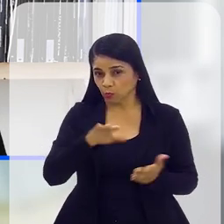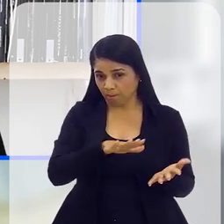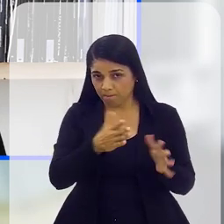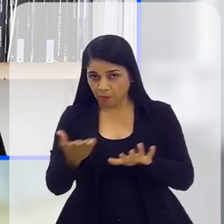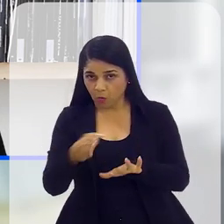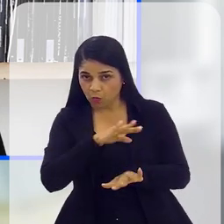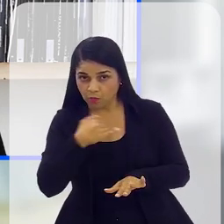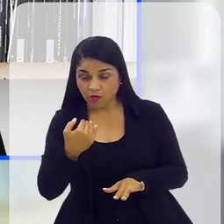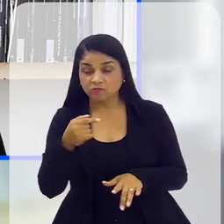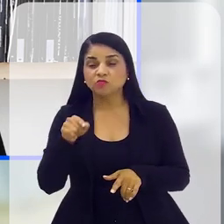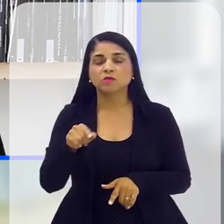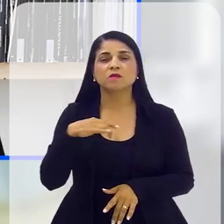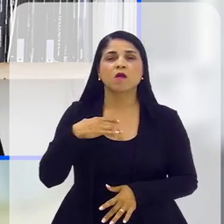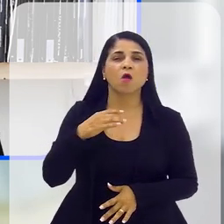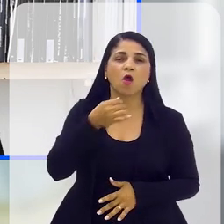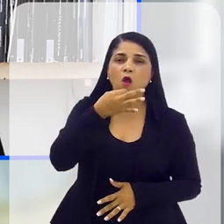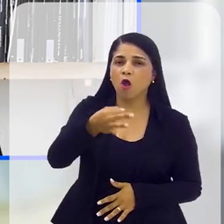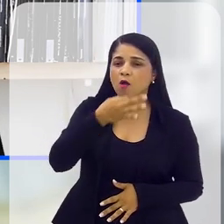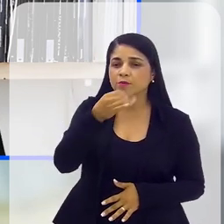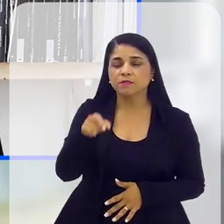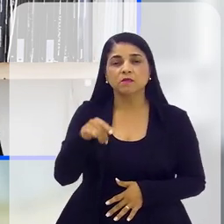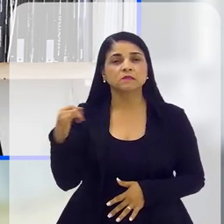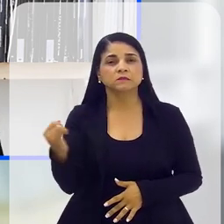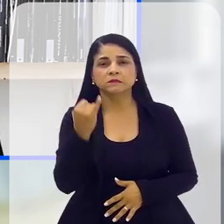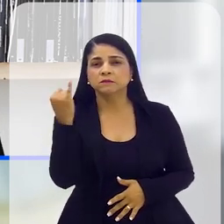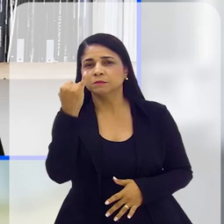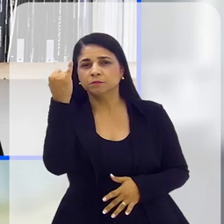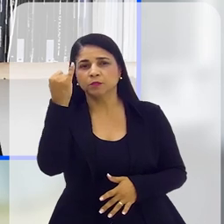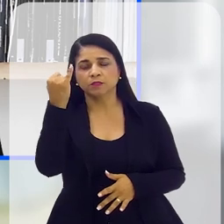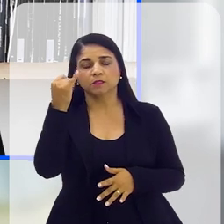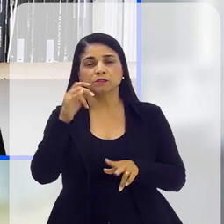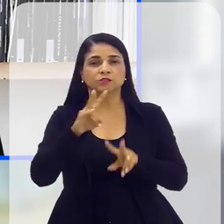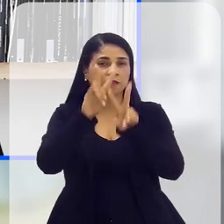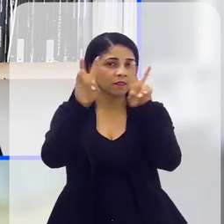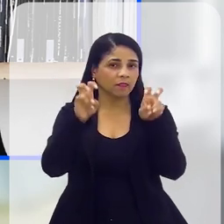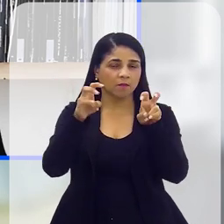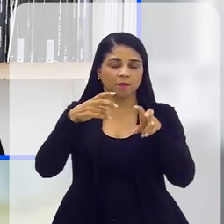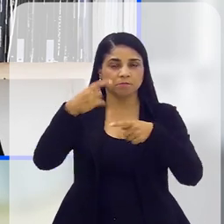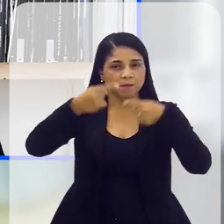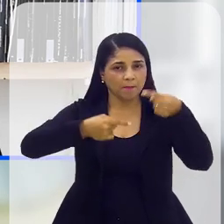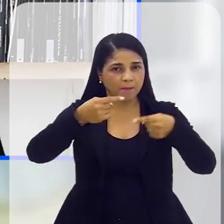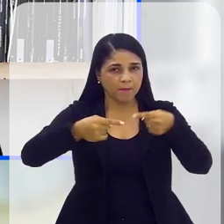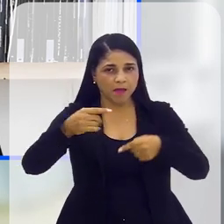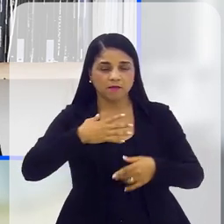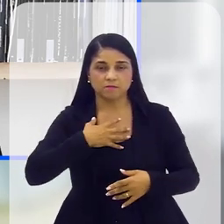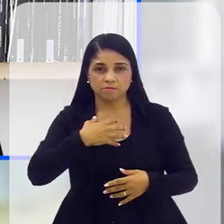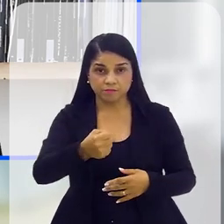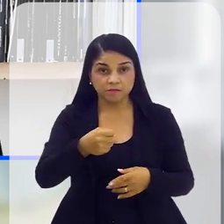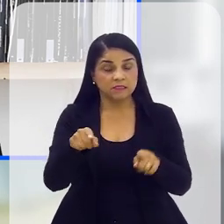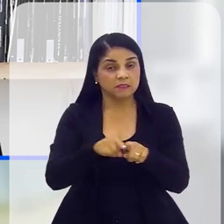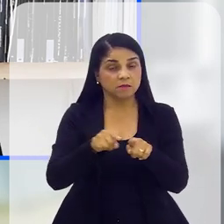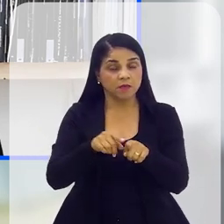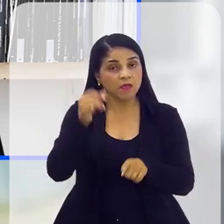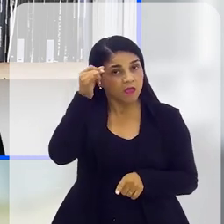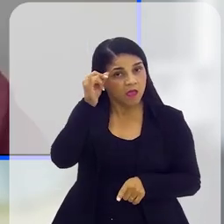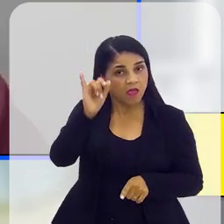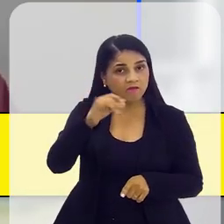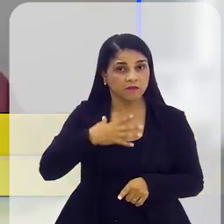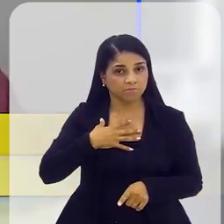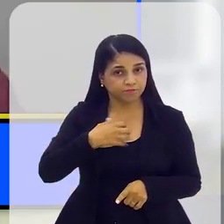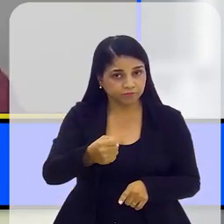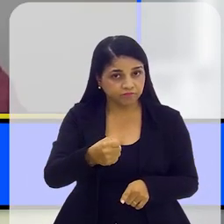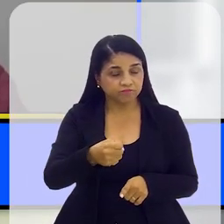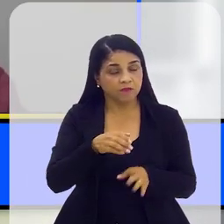acha, Carlos, né? E considera que é importante a gente falar sobre o suicídio, mas ainda a gente falar sobre a prevenção ao suicídio? Bom,